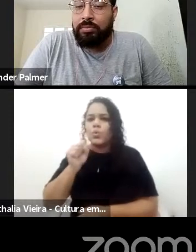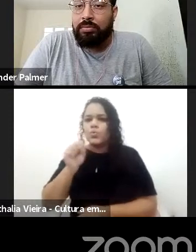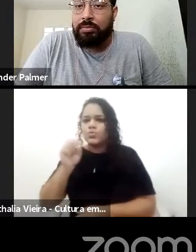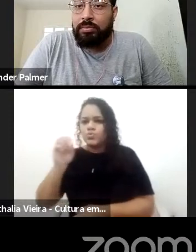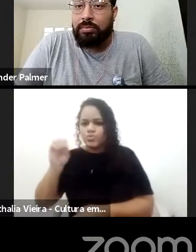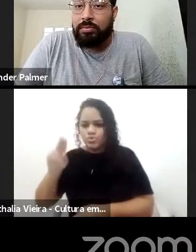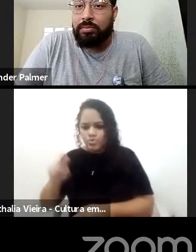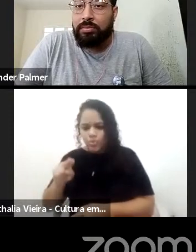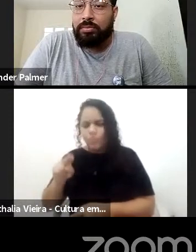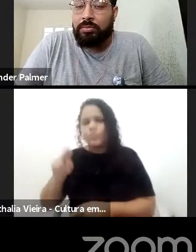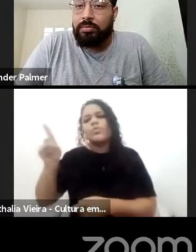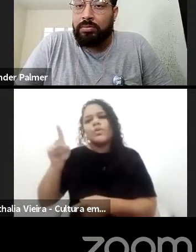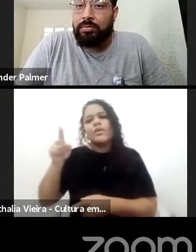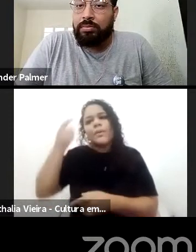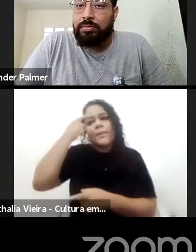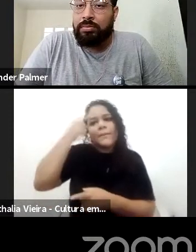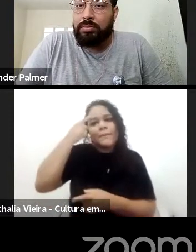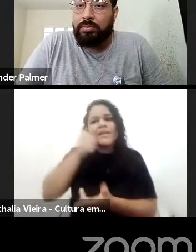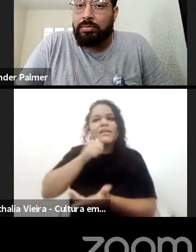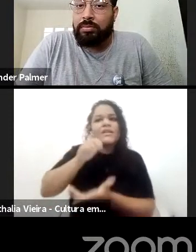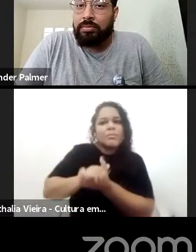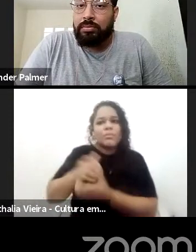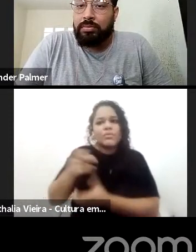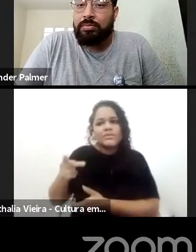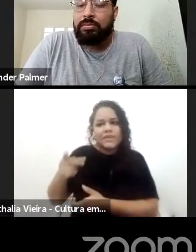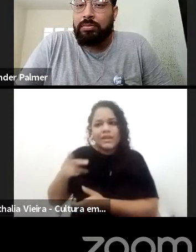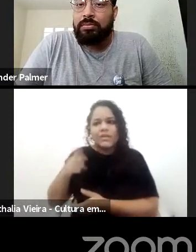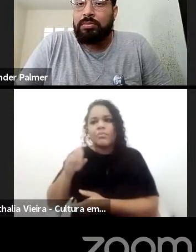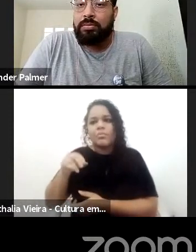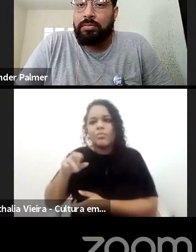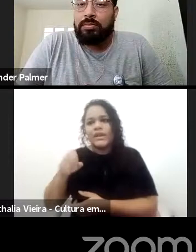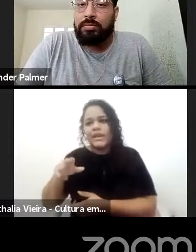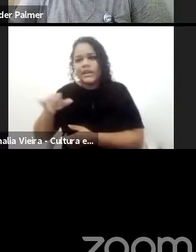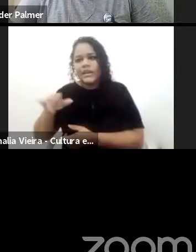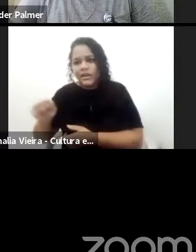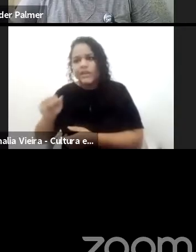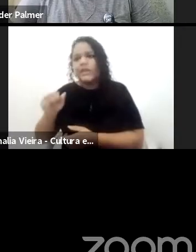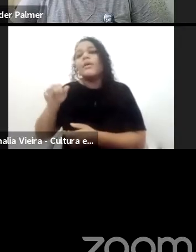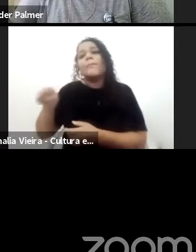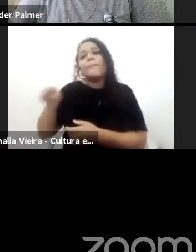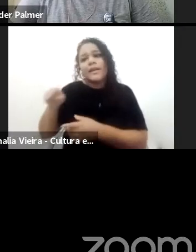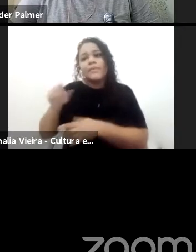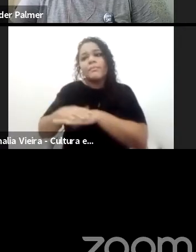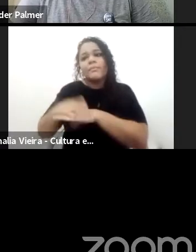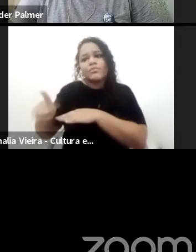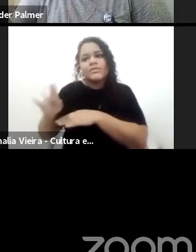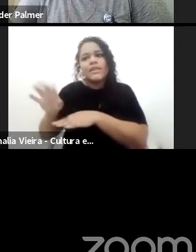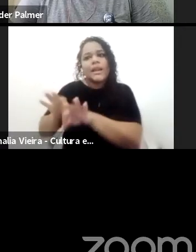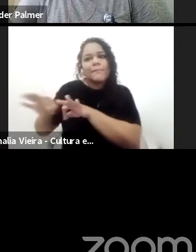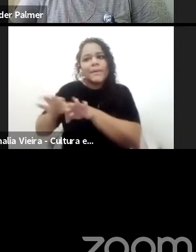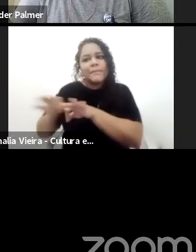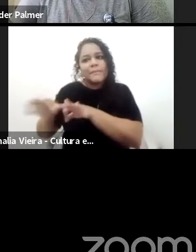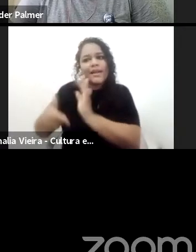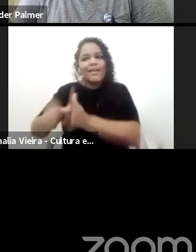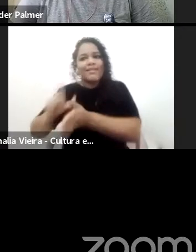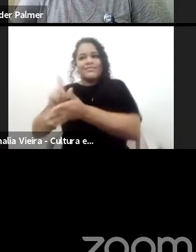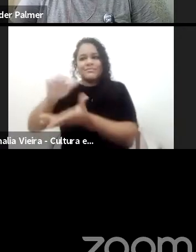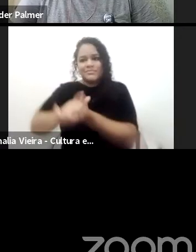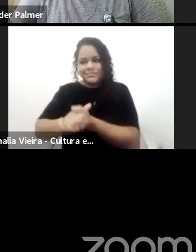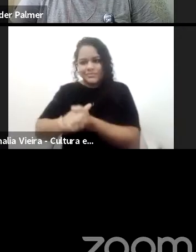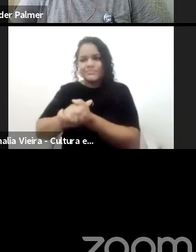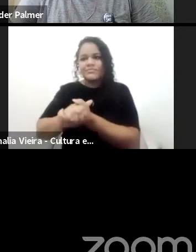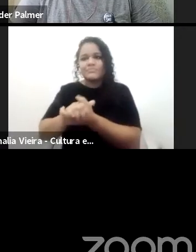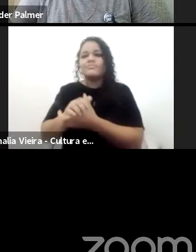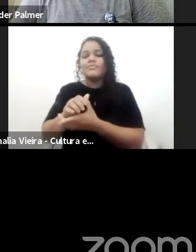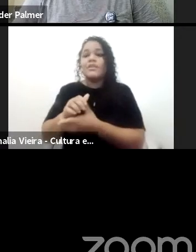Emílio, a ideia de prepará-la para esse matrimônio. Esse discurso é o